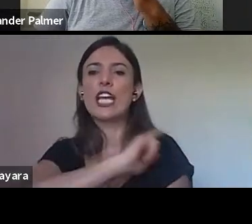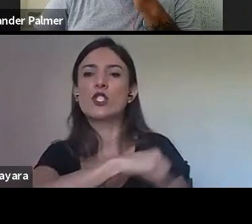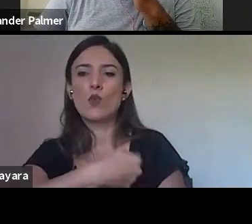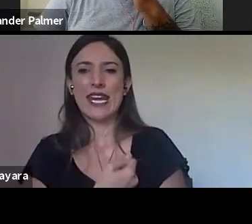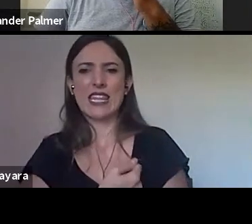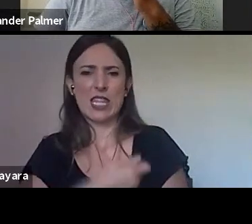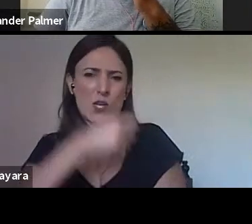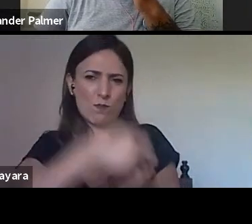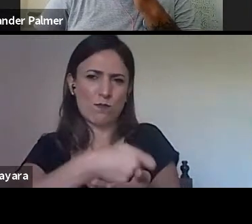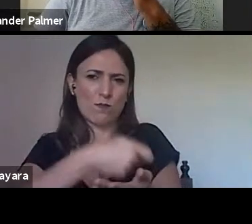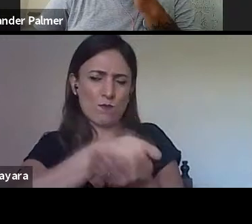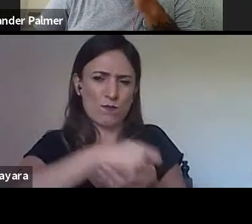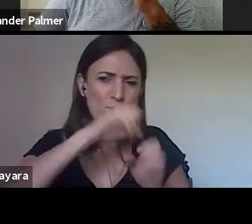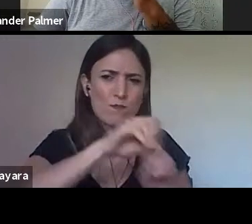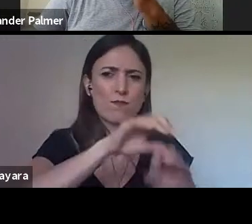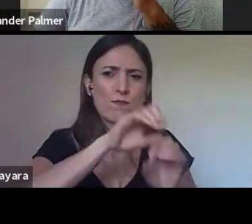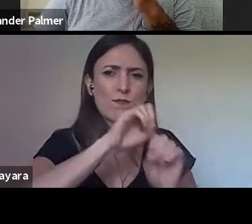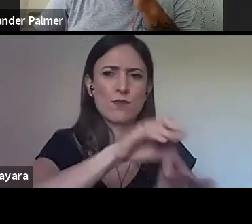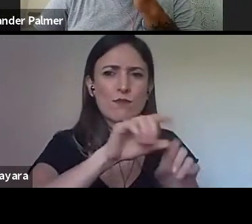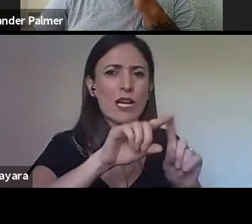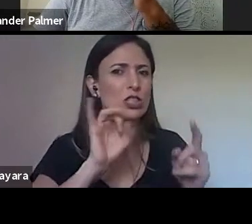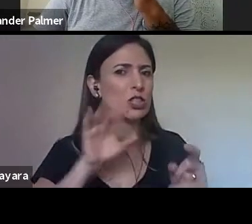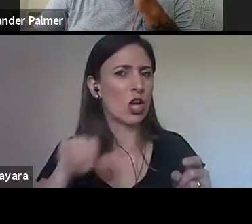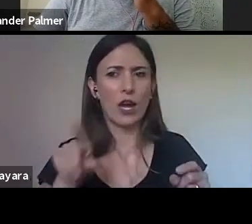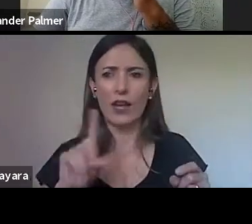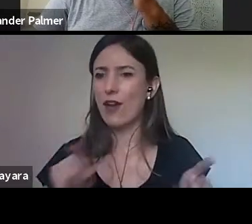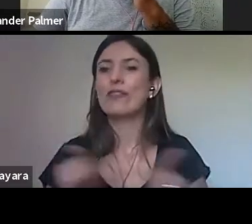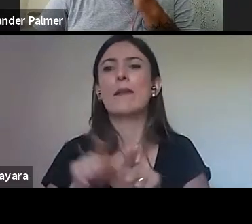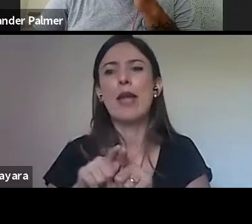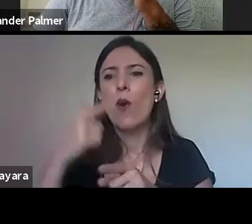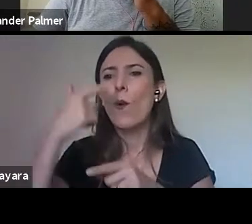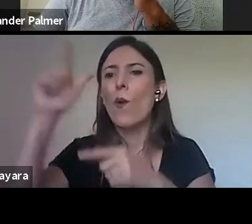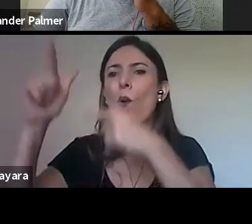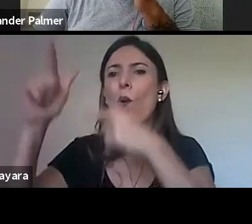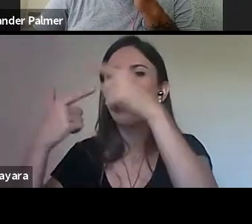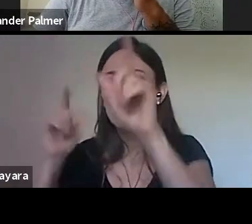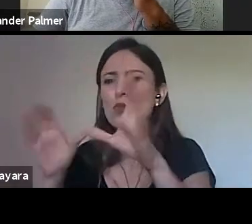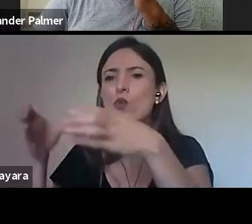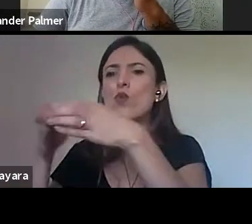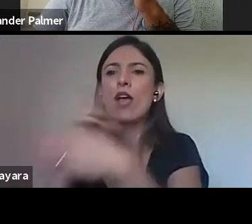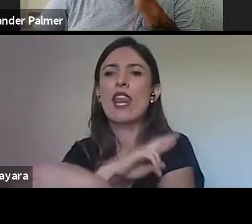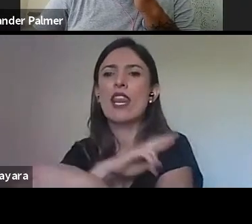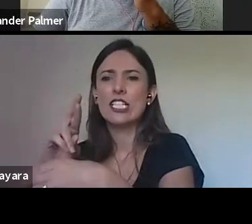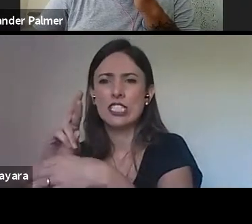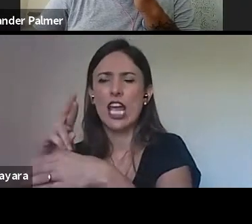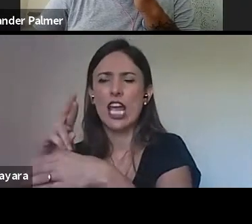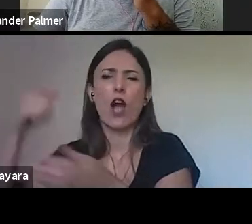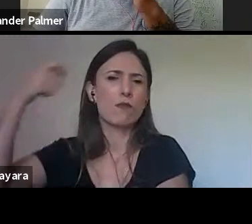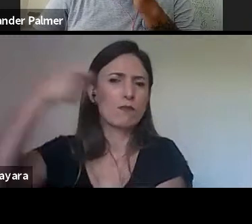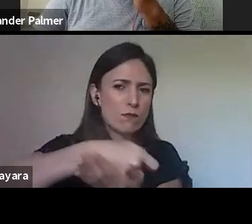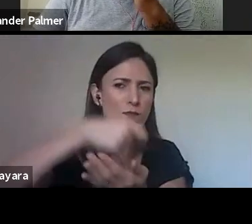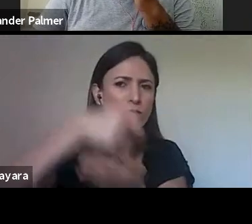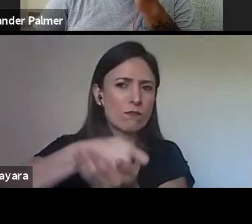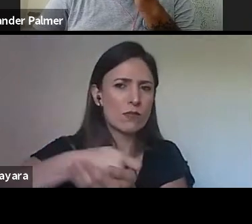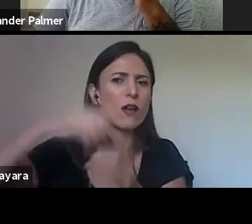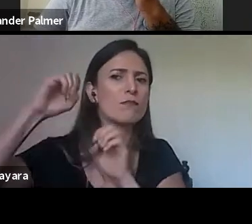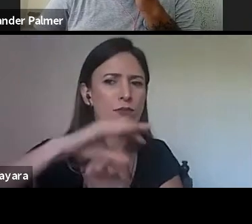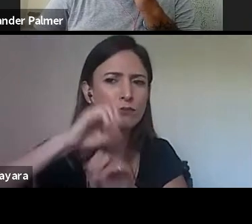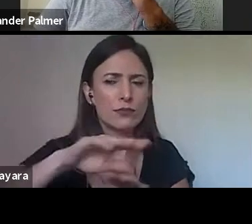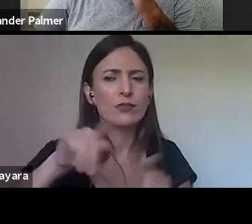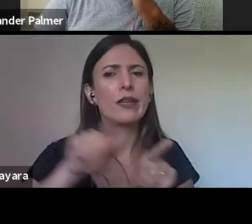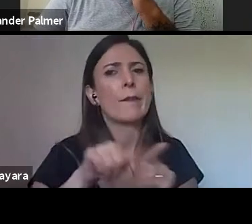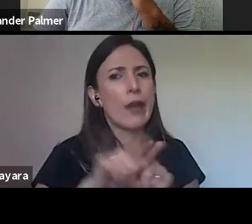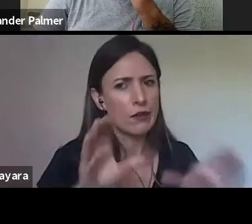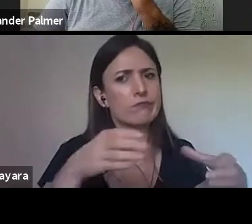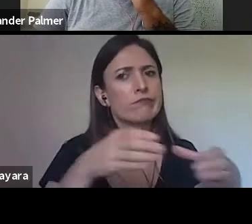que outros religiosos também circularam por aqui e foram responsáveis também por essa, vamos dizer